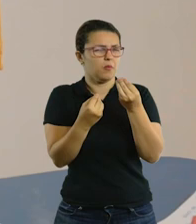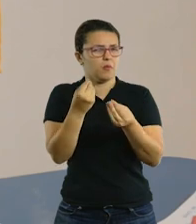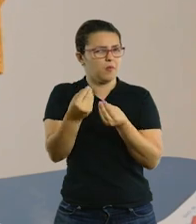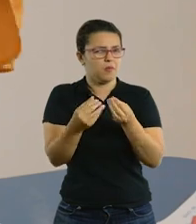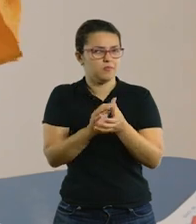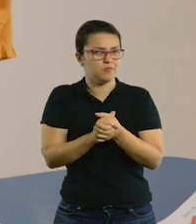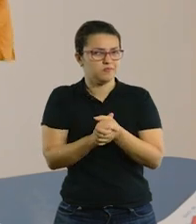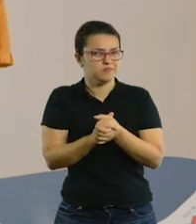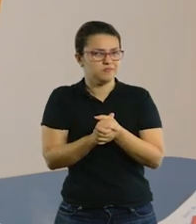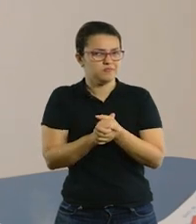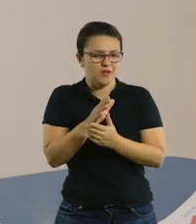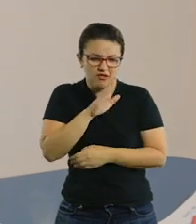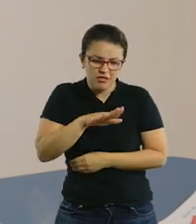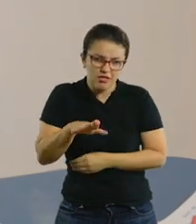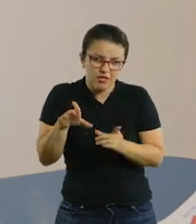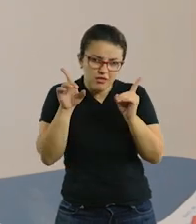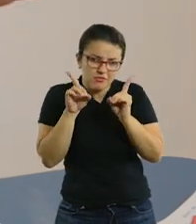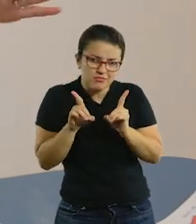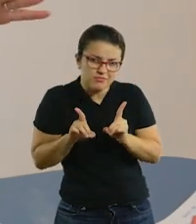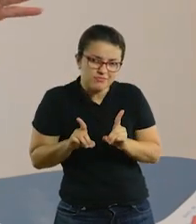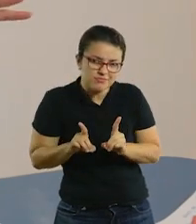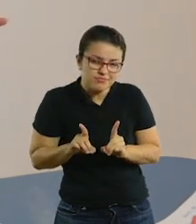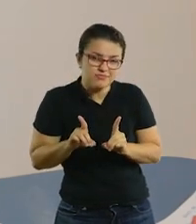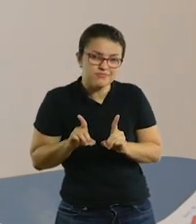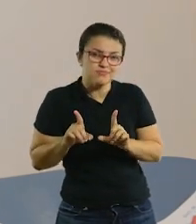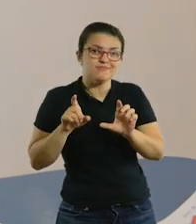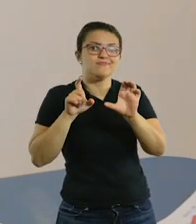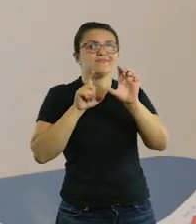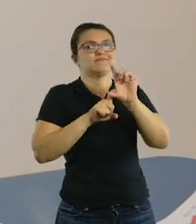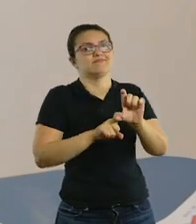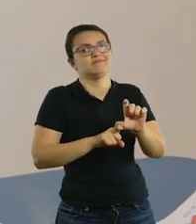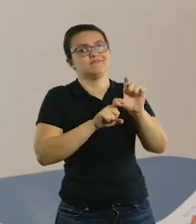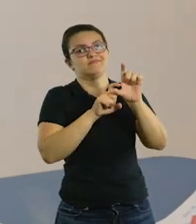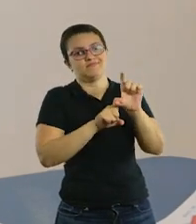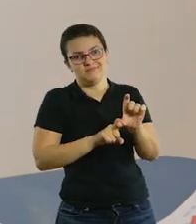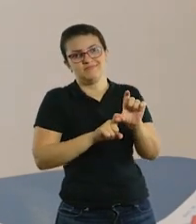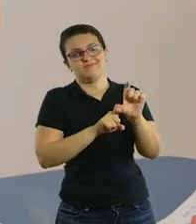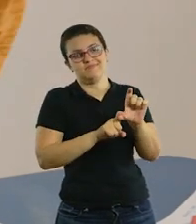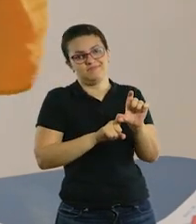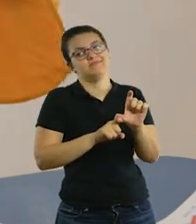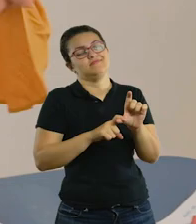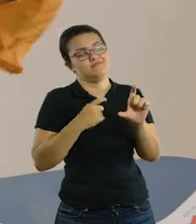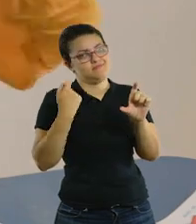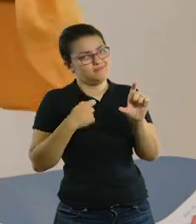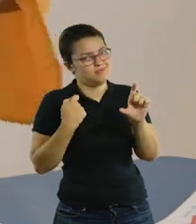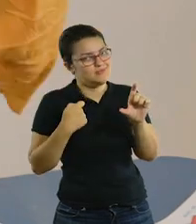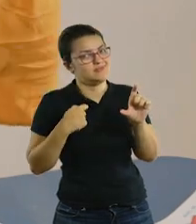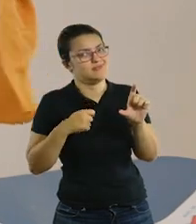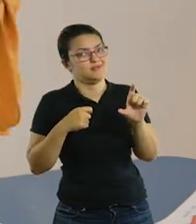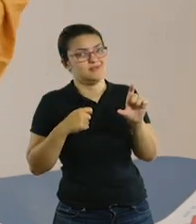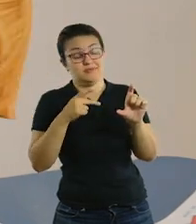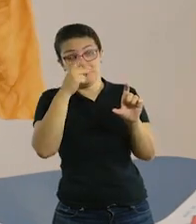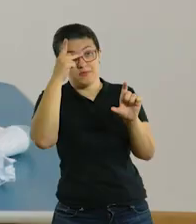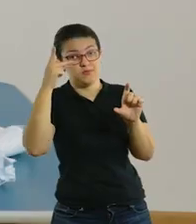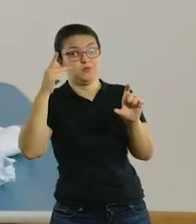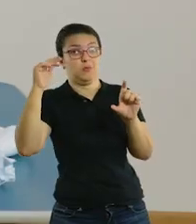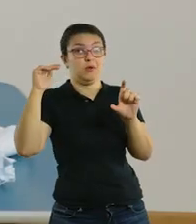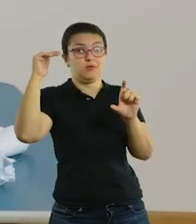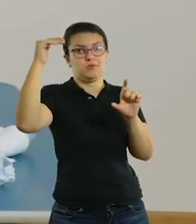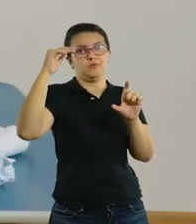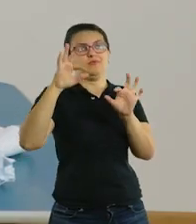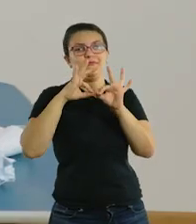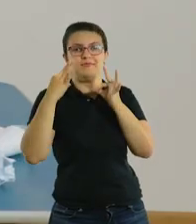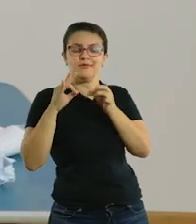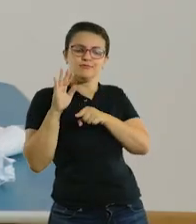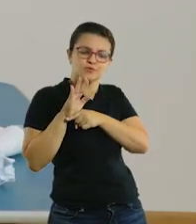é que a criança com deficiência ela não tem autonomia. Ela vai precisar da ajuda e da interferência de um adulto sempre para que a gente